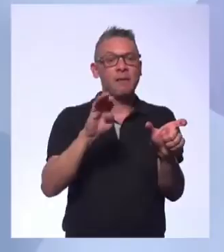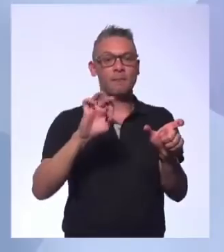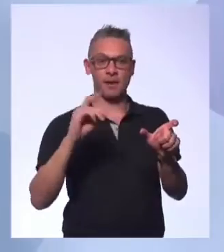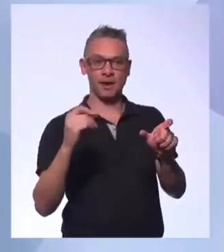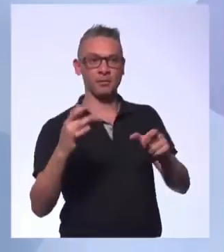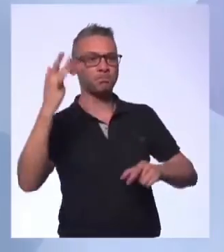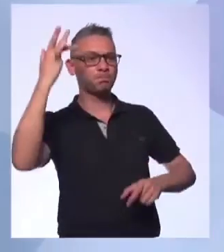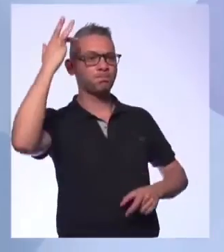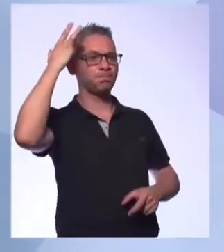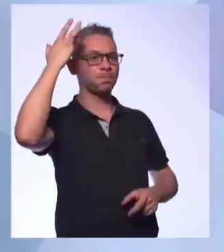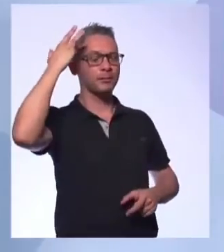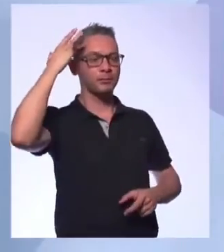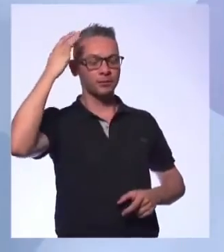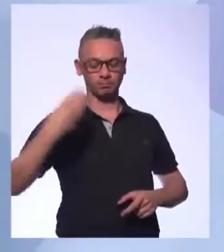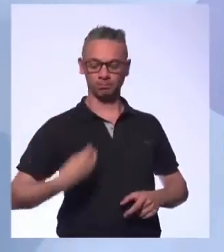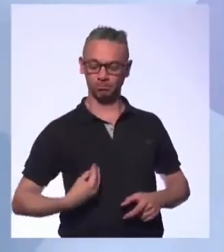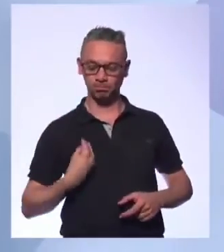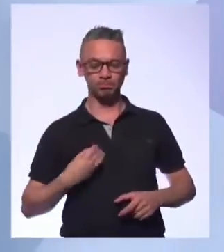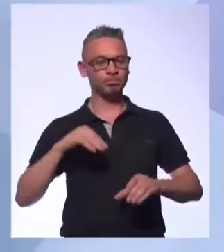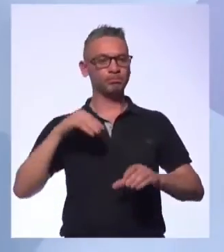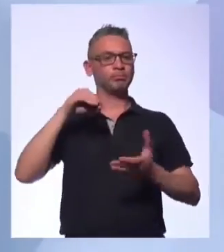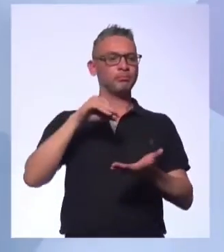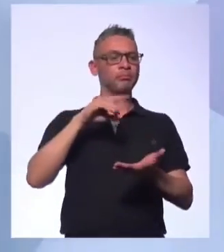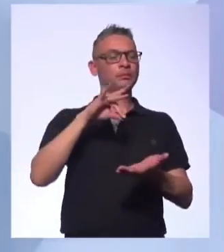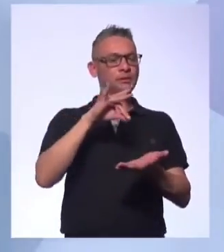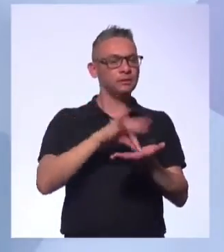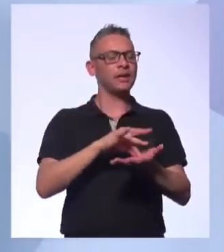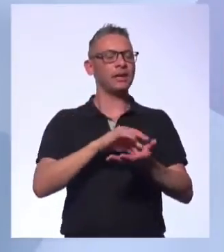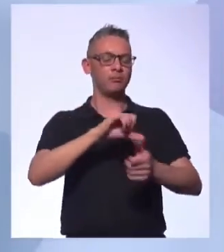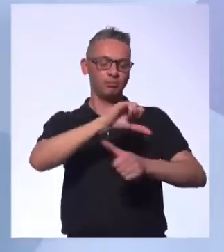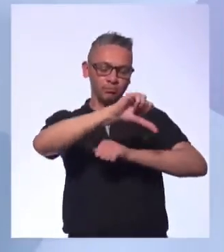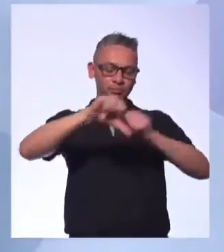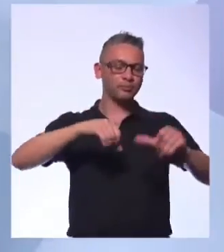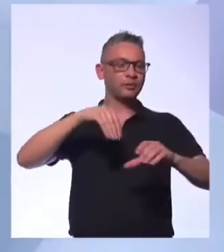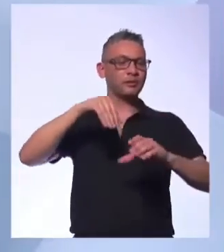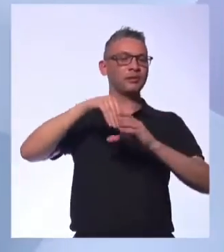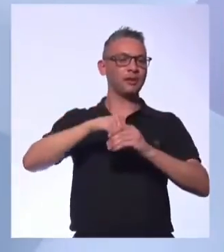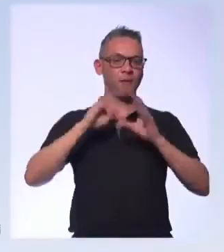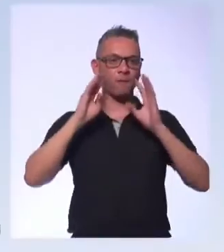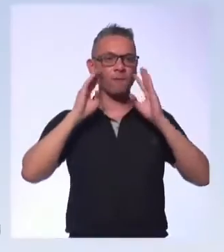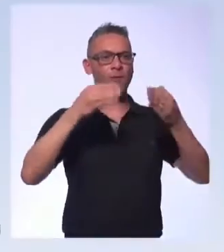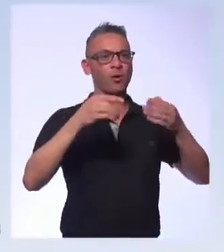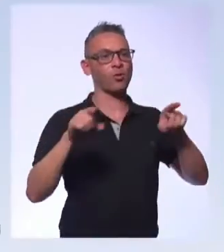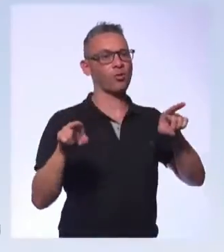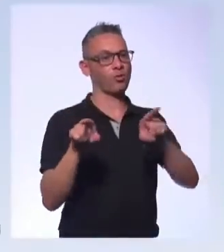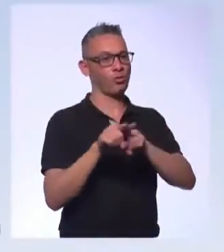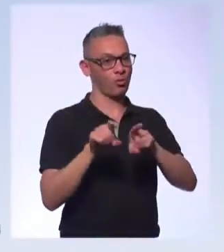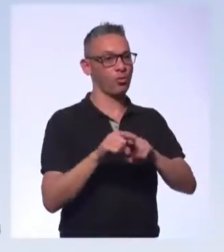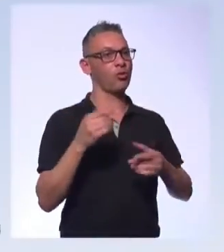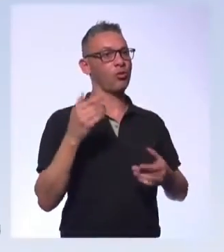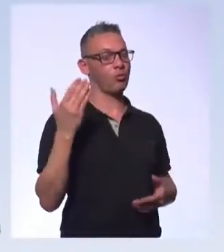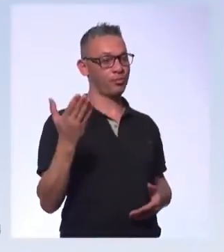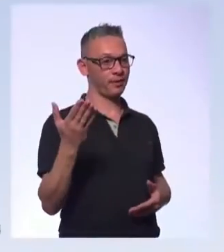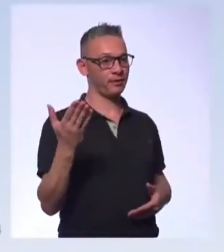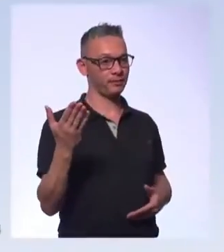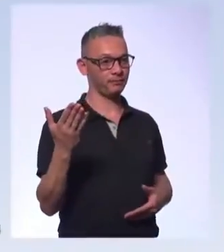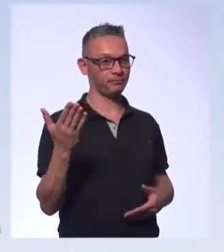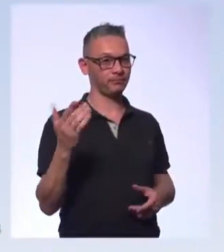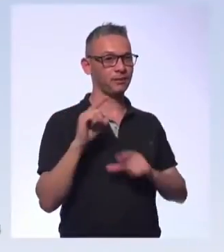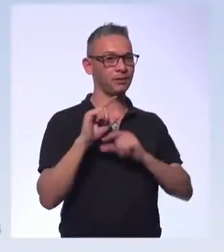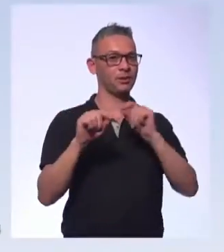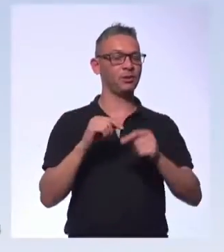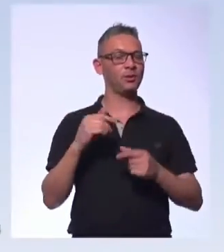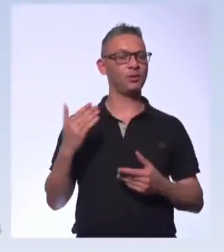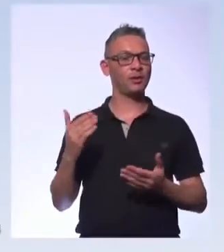capacidade de realização, de transformação, e tá muito focado em cima disso, no outro ponto nós temos o quê?